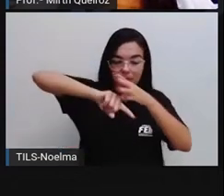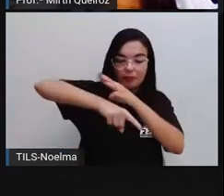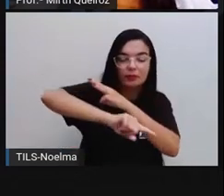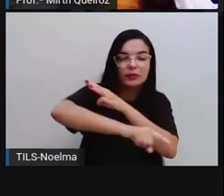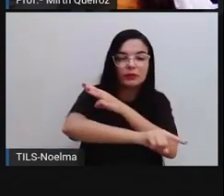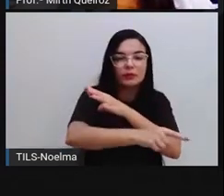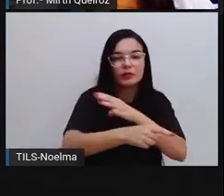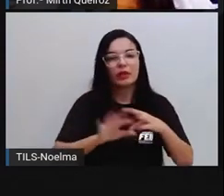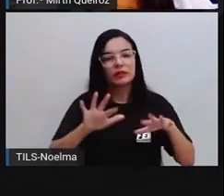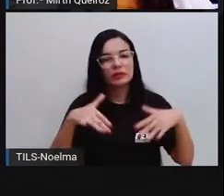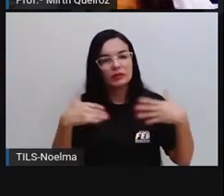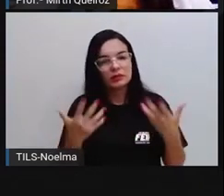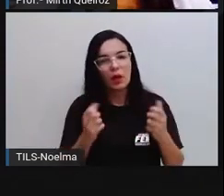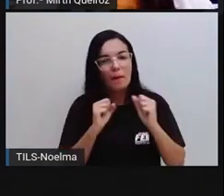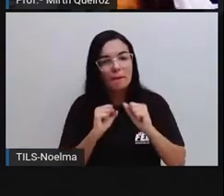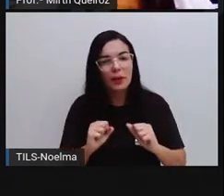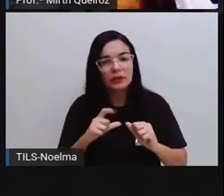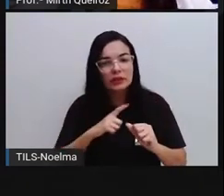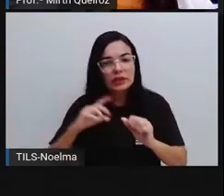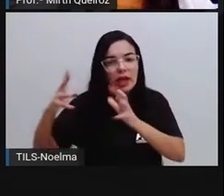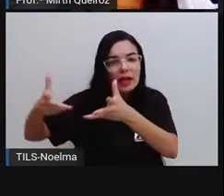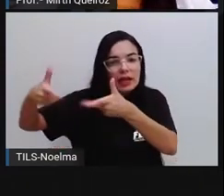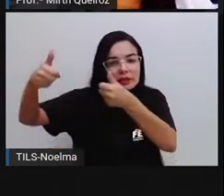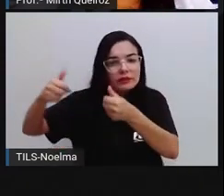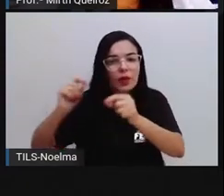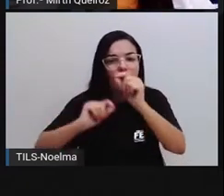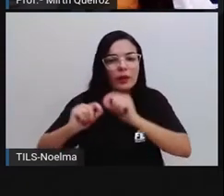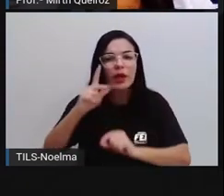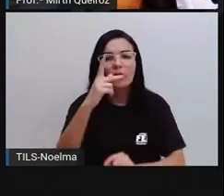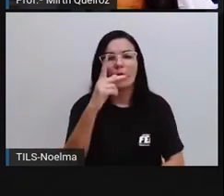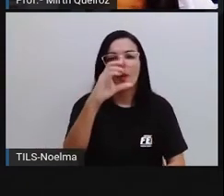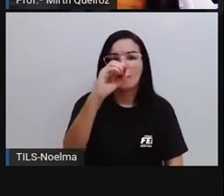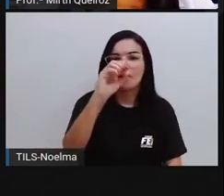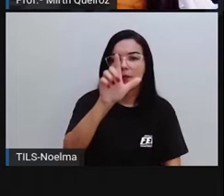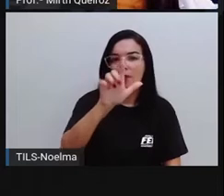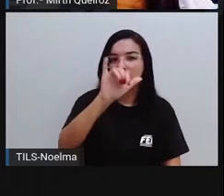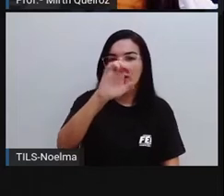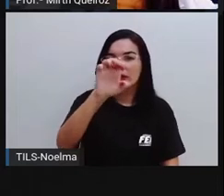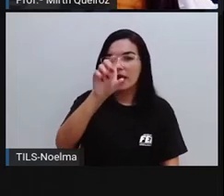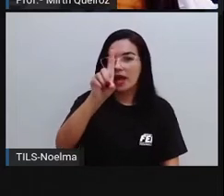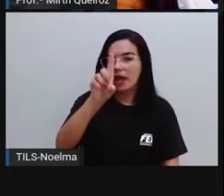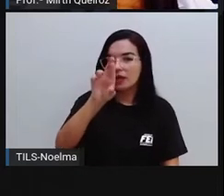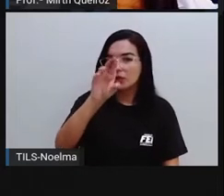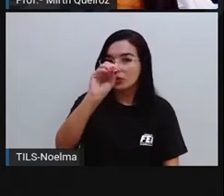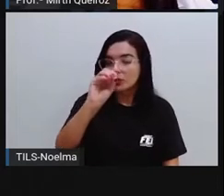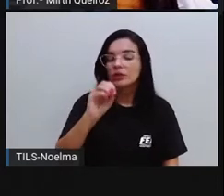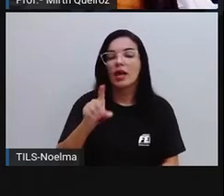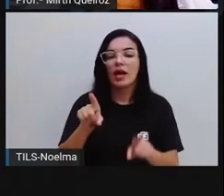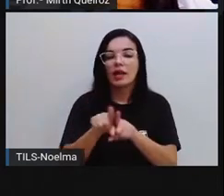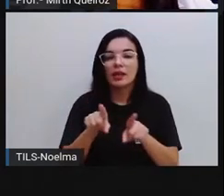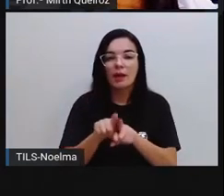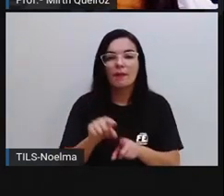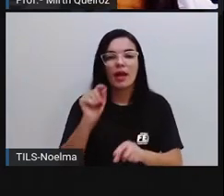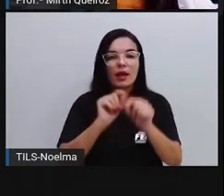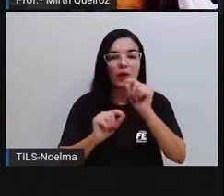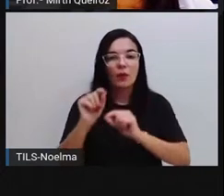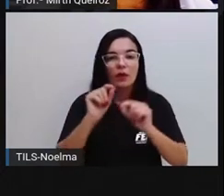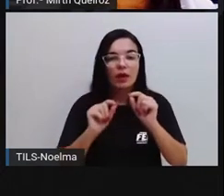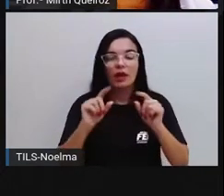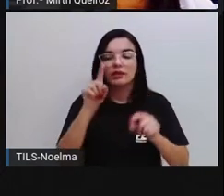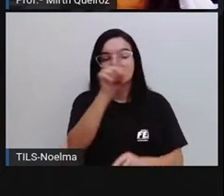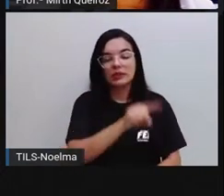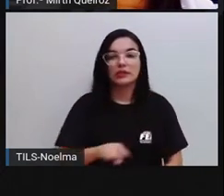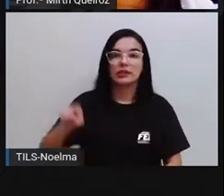essas figuras podem ser classificadas em poliedros e não poliedros, que são os corpos redondos. E para a